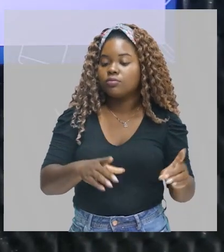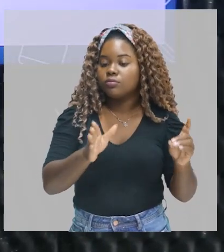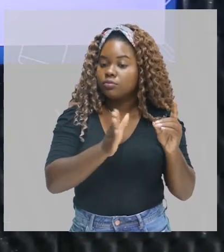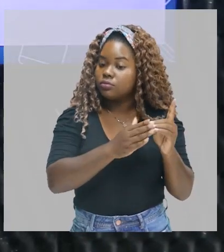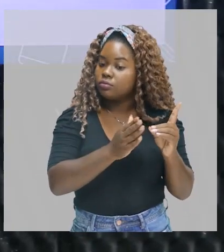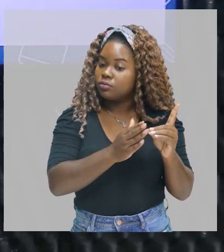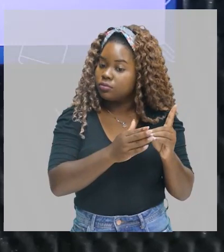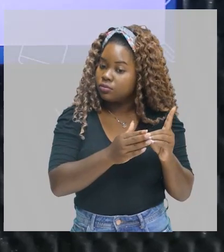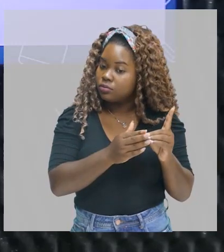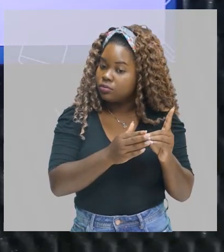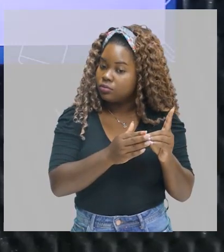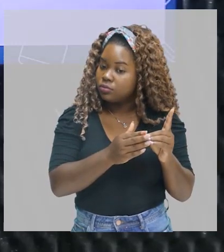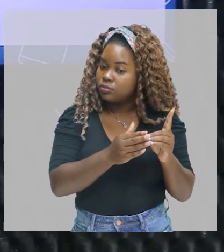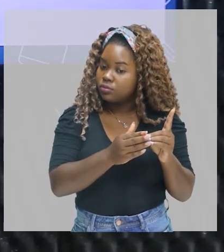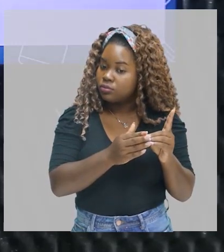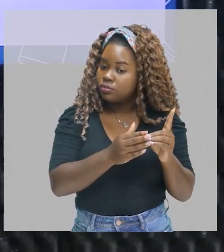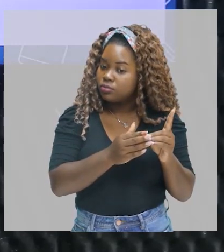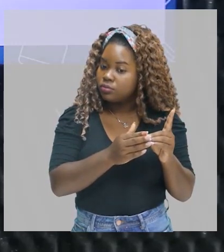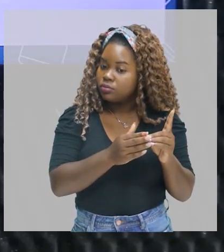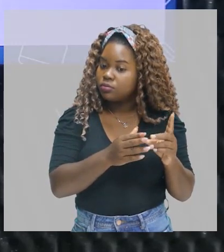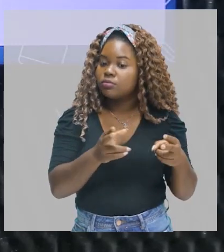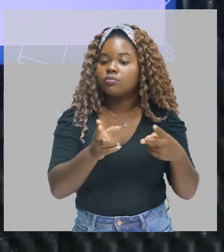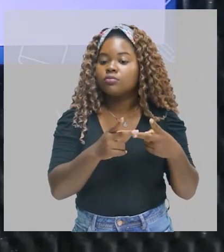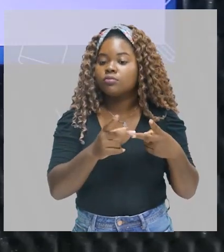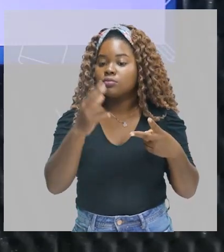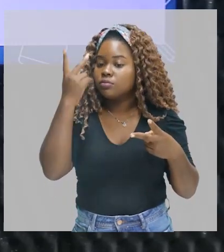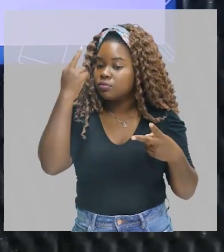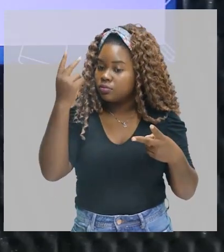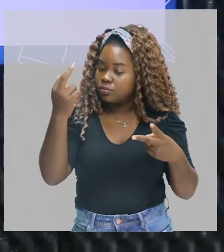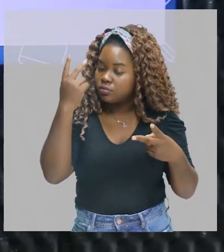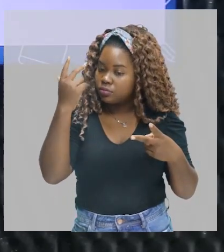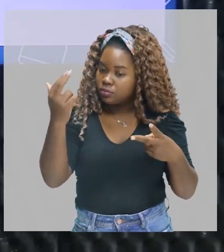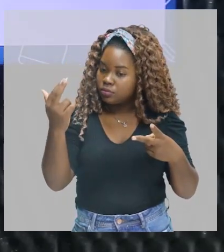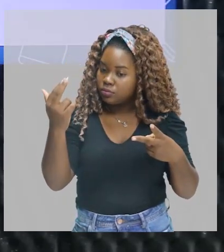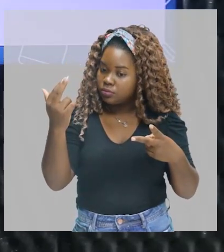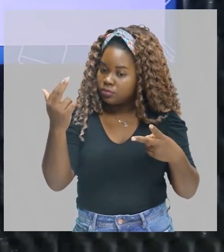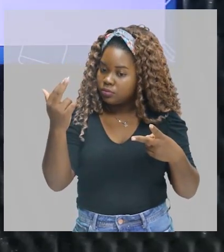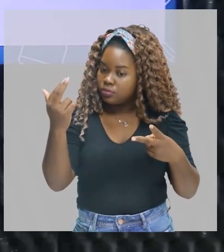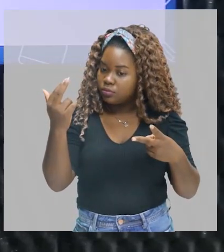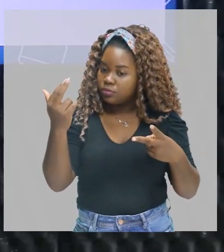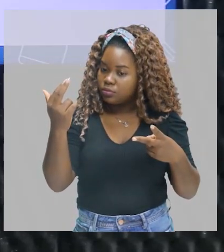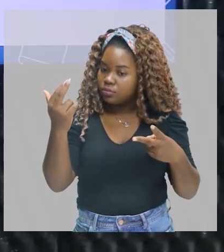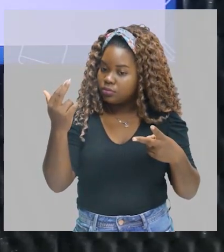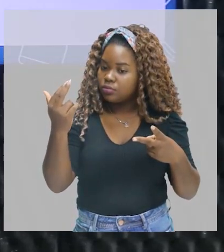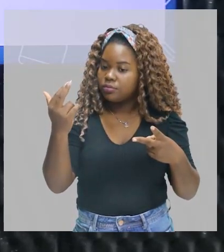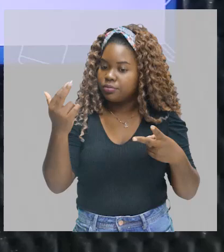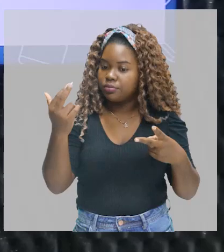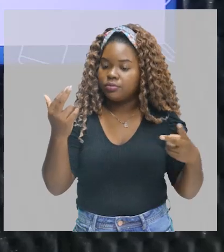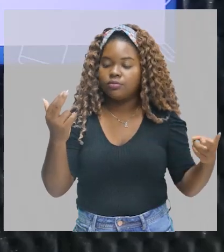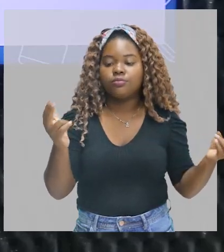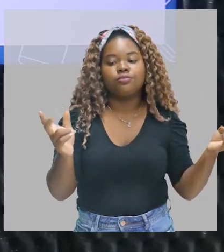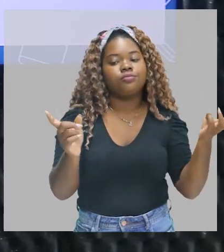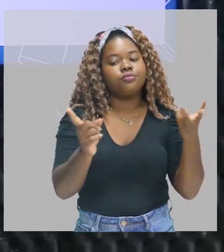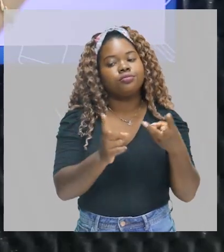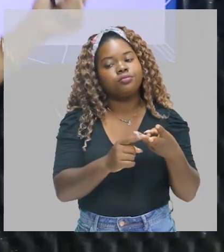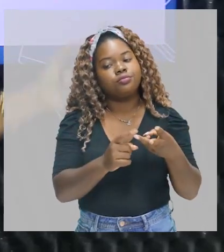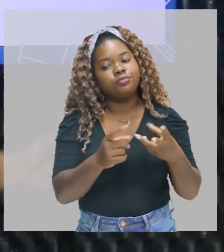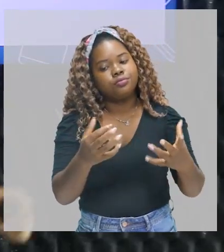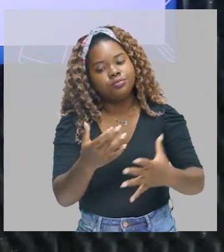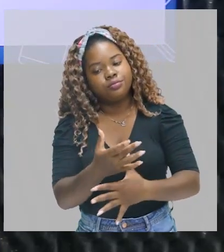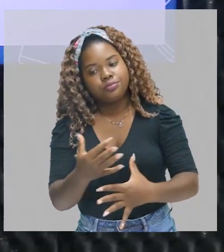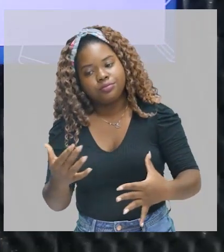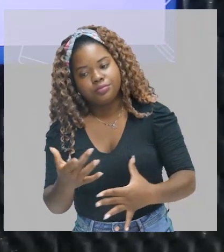Indianista tem a ver com índio. Histórico, aí a gente vem, o nome está dizendo, história, né? Aí eu venho,